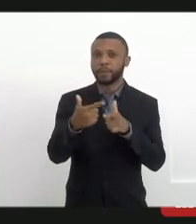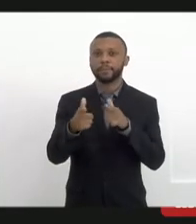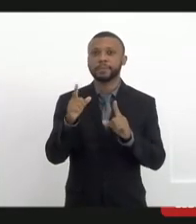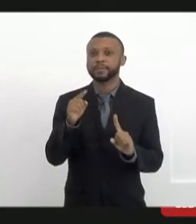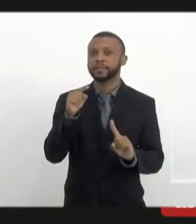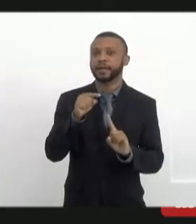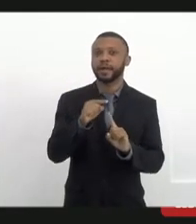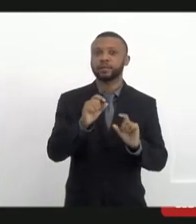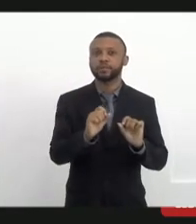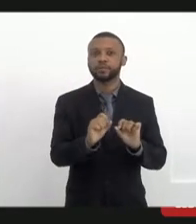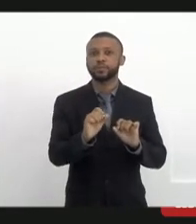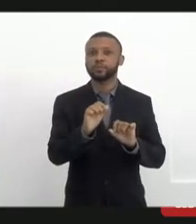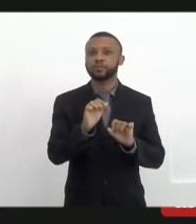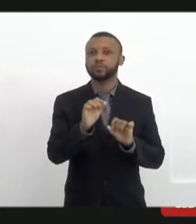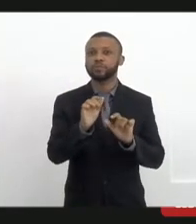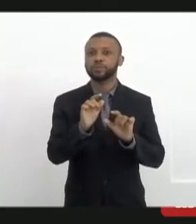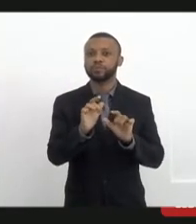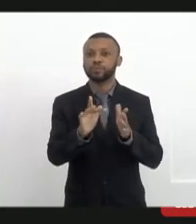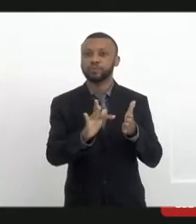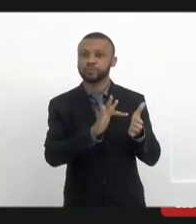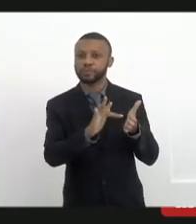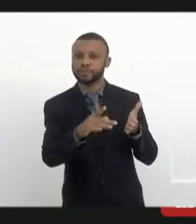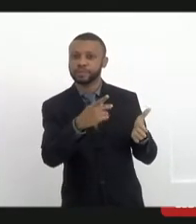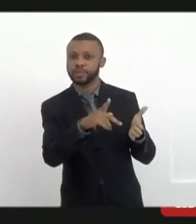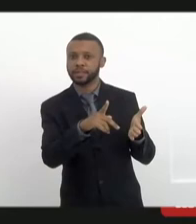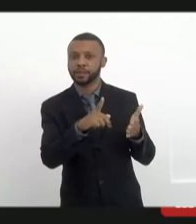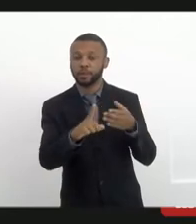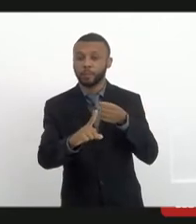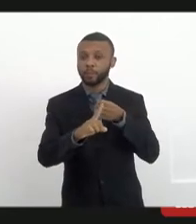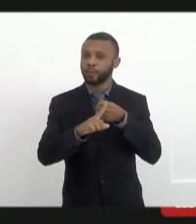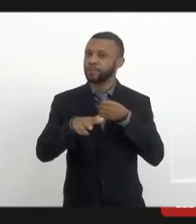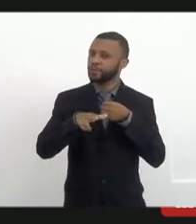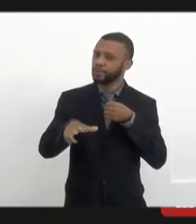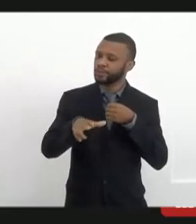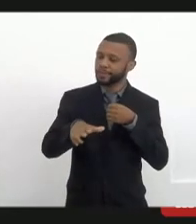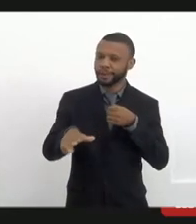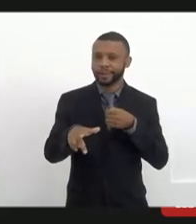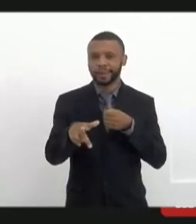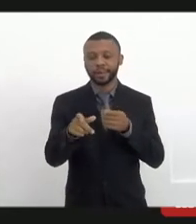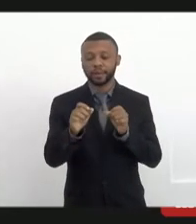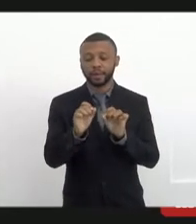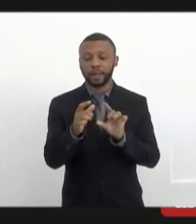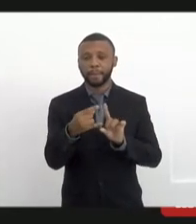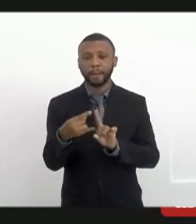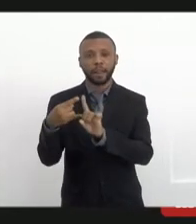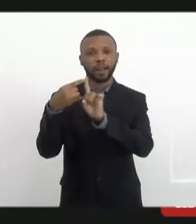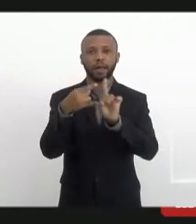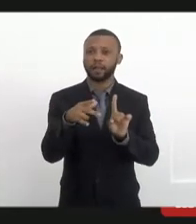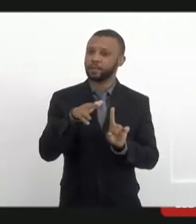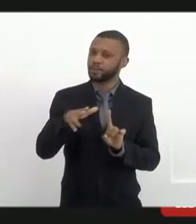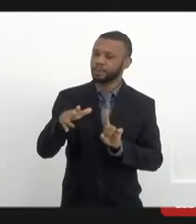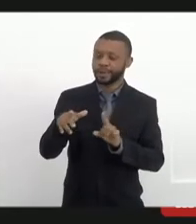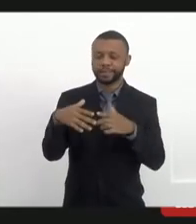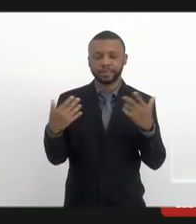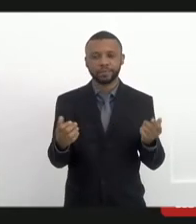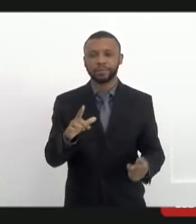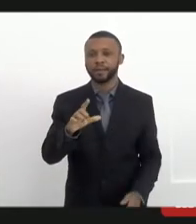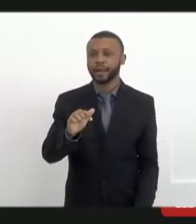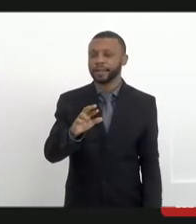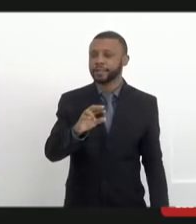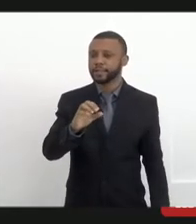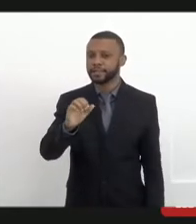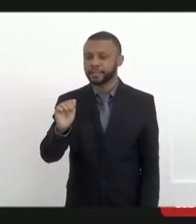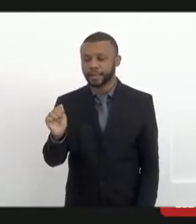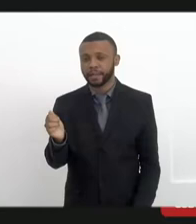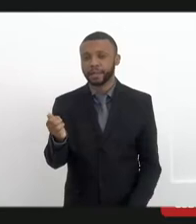não é um microfone fechado e não é algo aqui da sala do Zoom. Então, Larissa, da rádio do